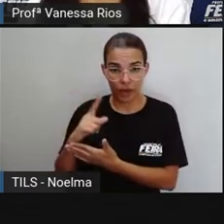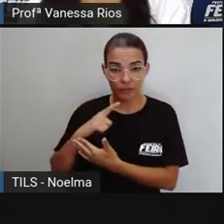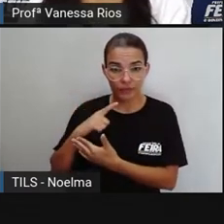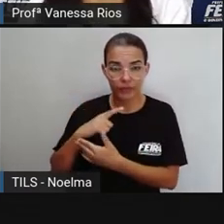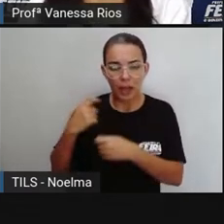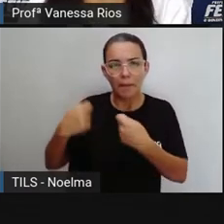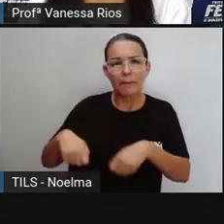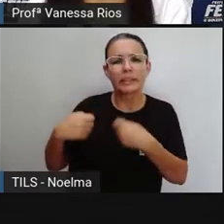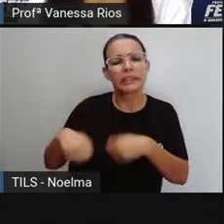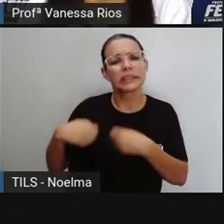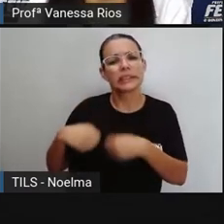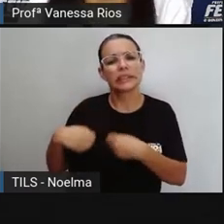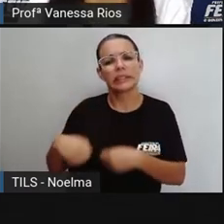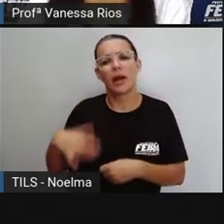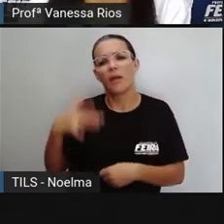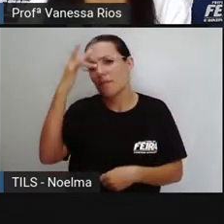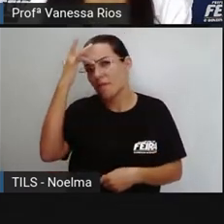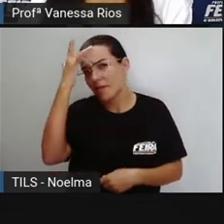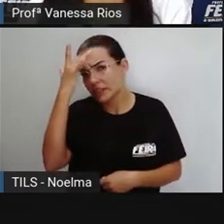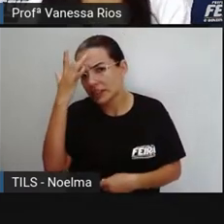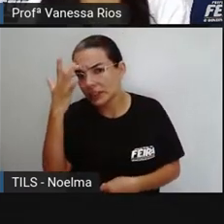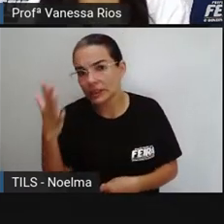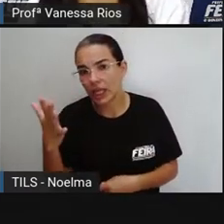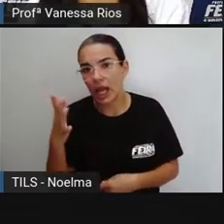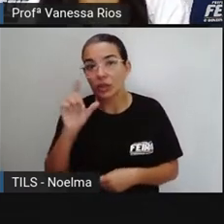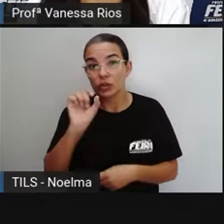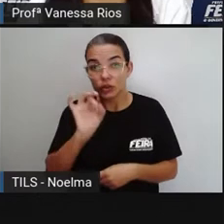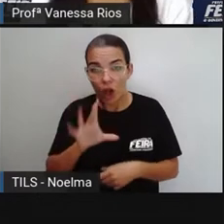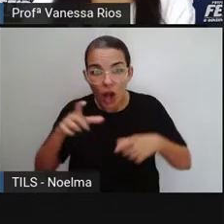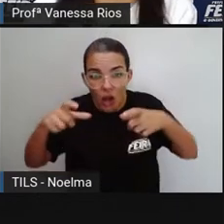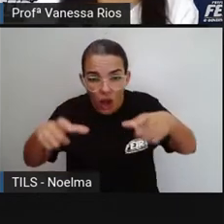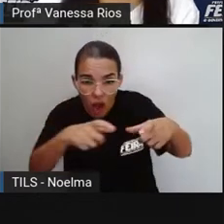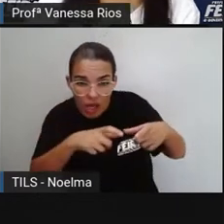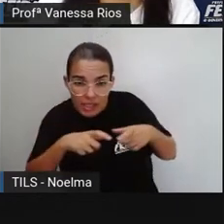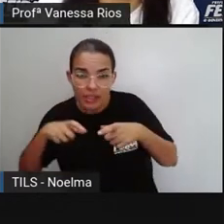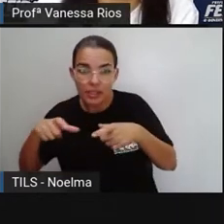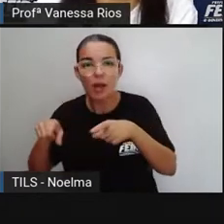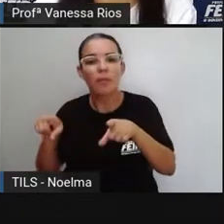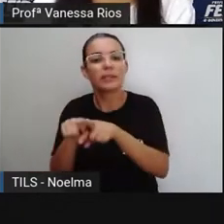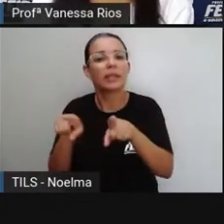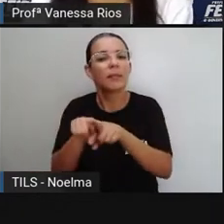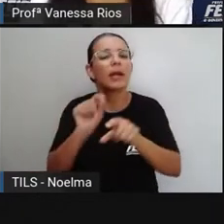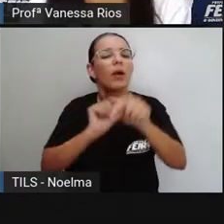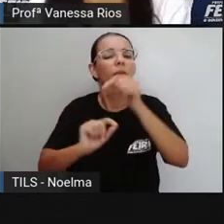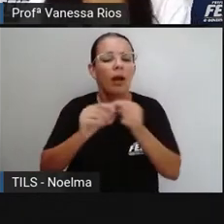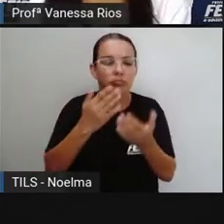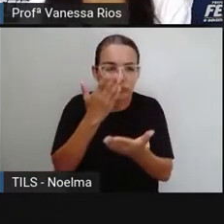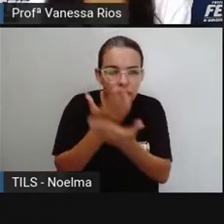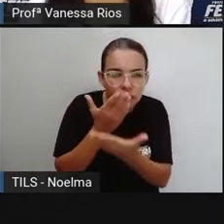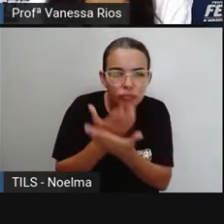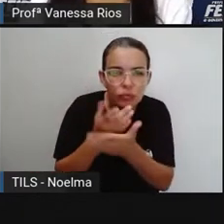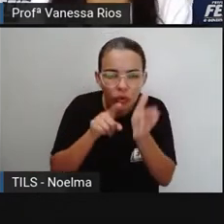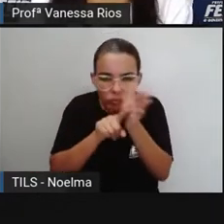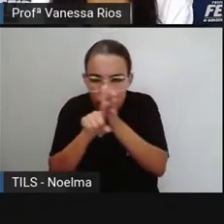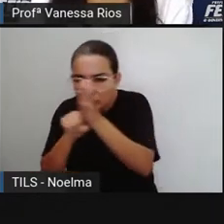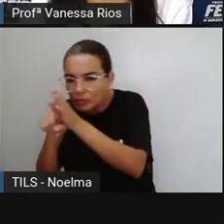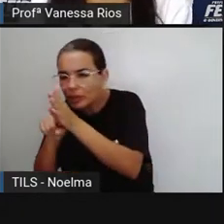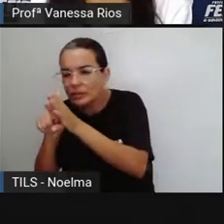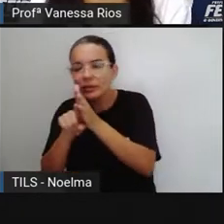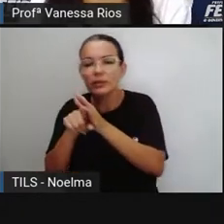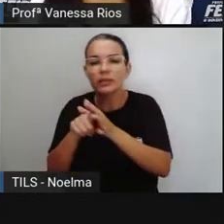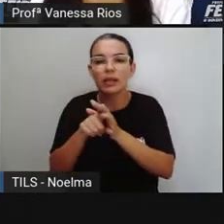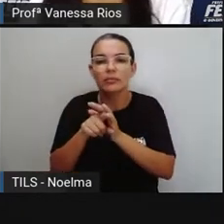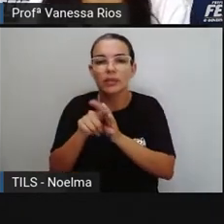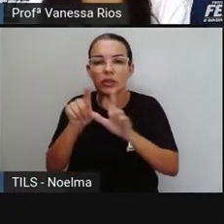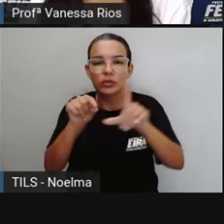mediante a necessidade de facilitar não só a localização, mas também os estudos e